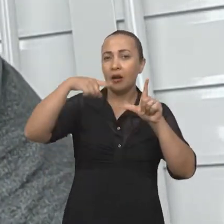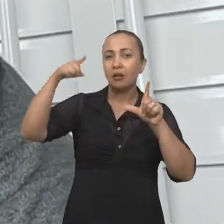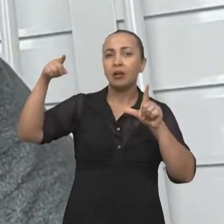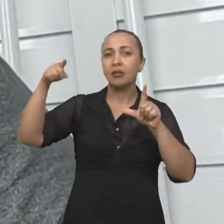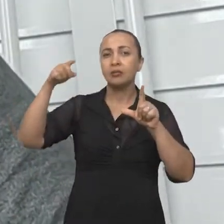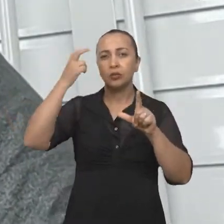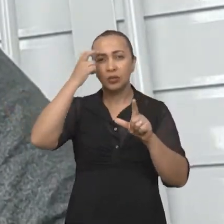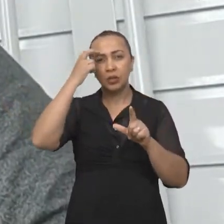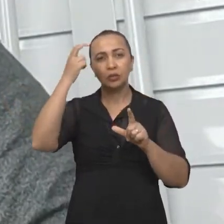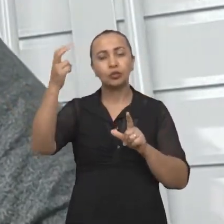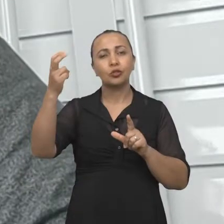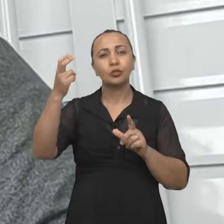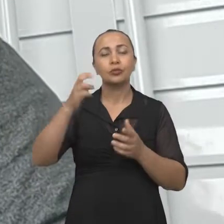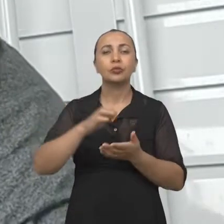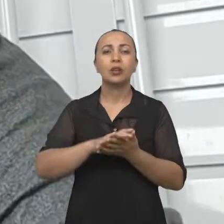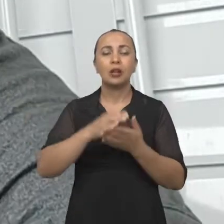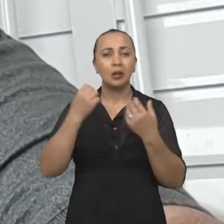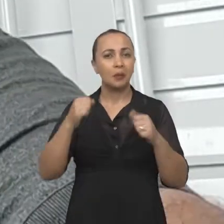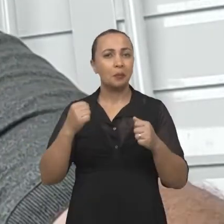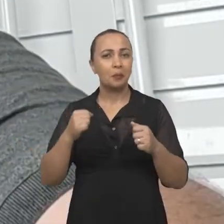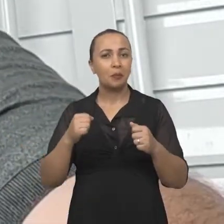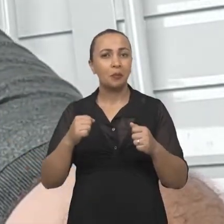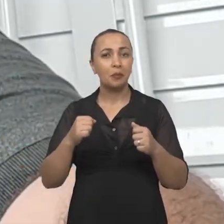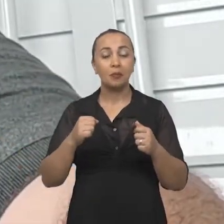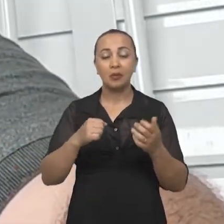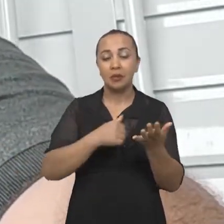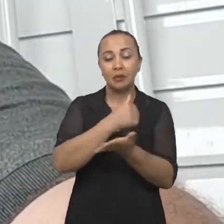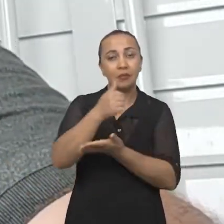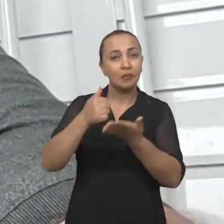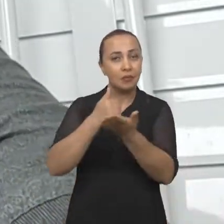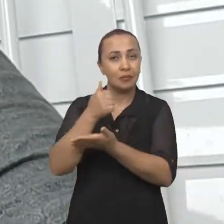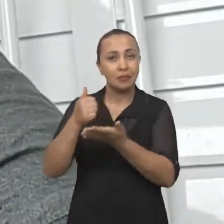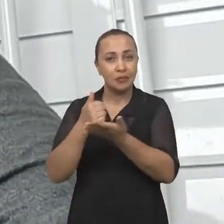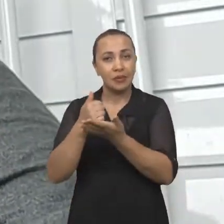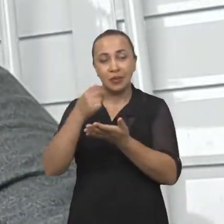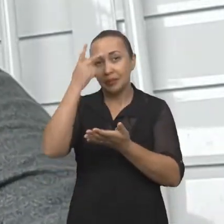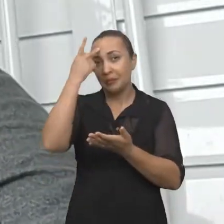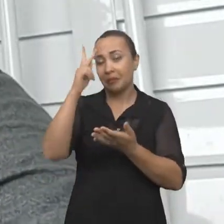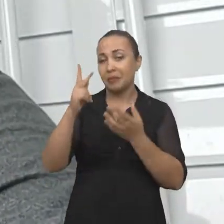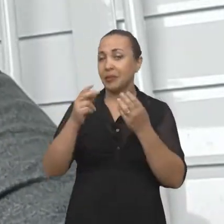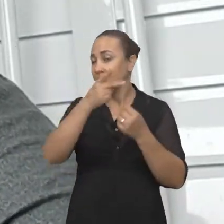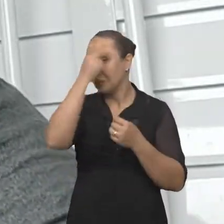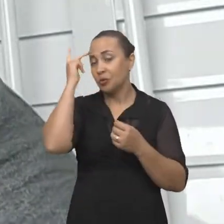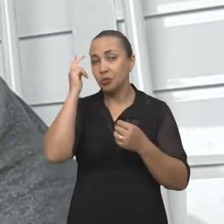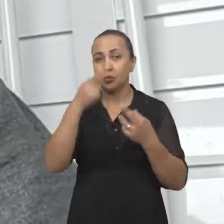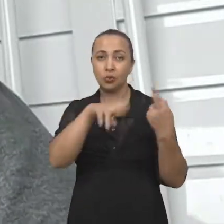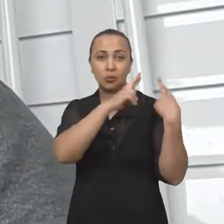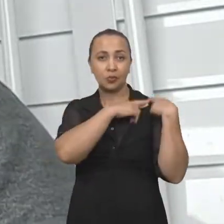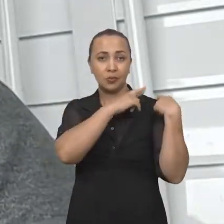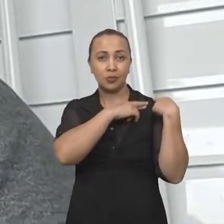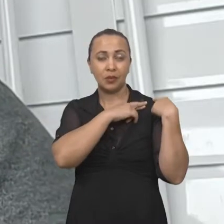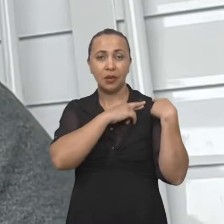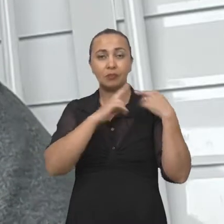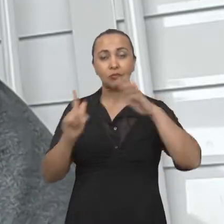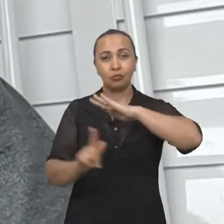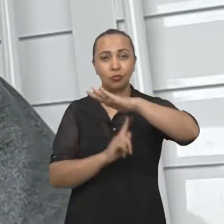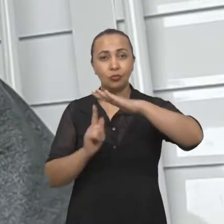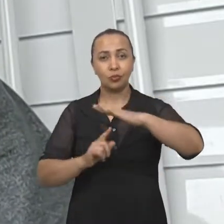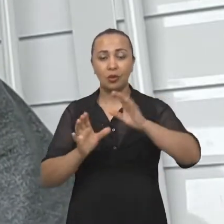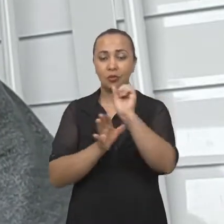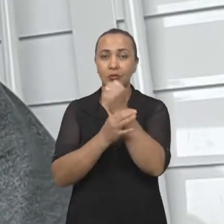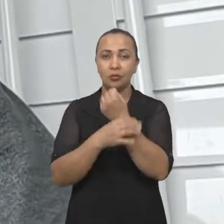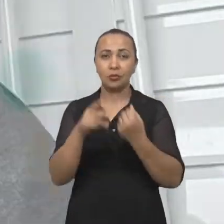inteligência, que possam servir como base para que as pessoas responsáveis pela gestão da segurança pública